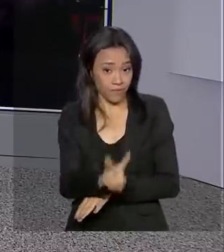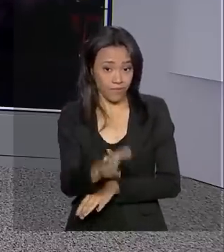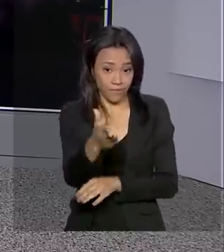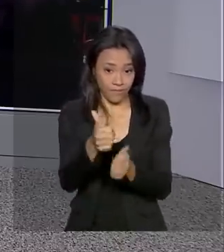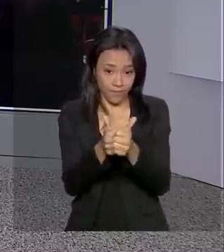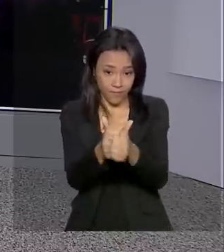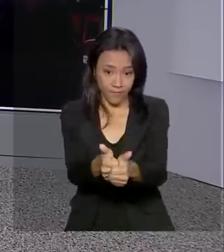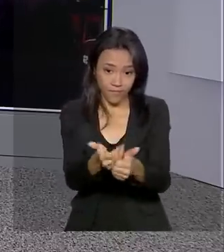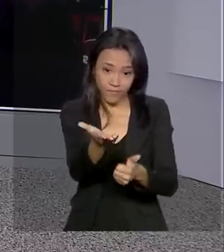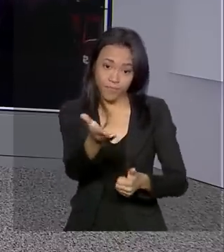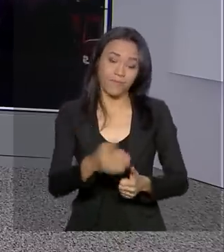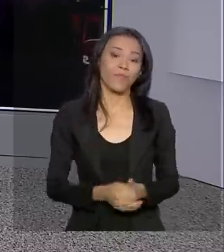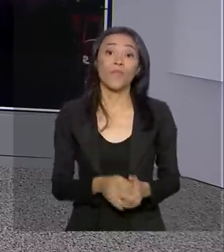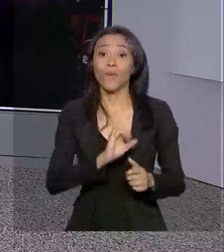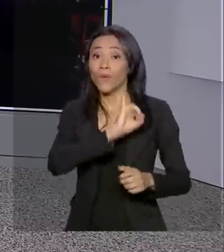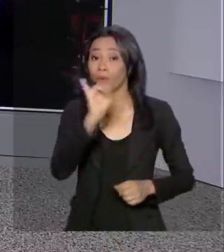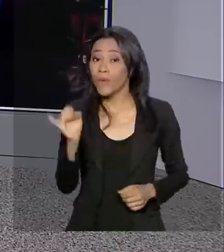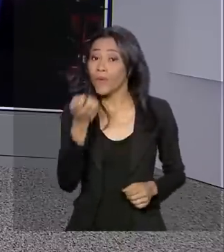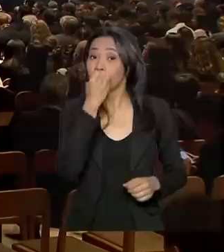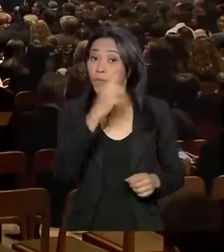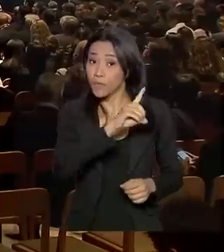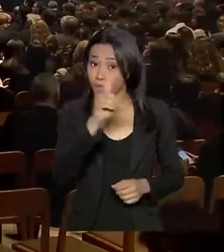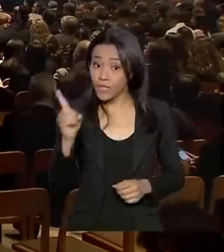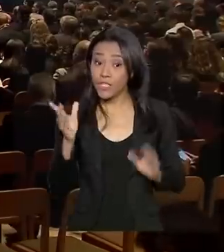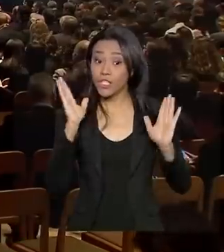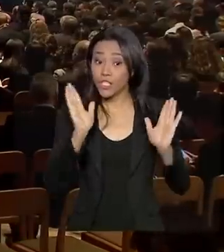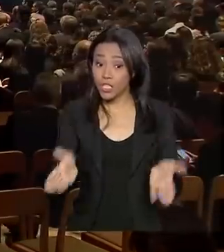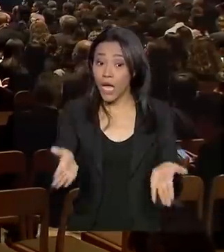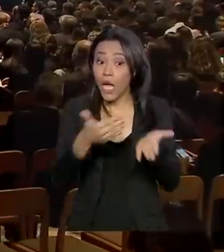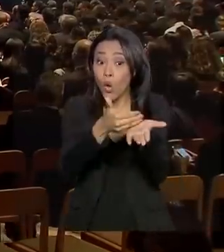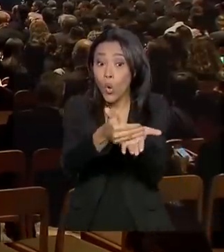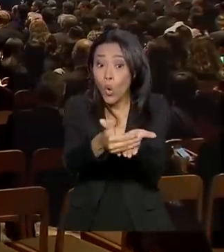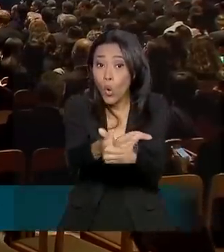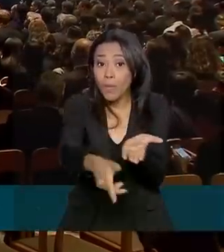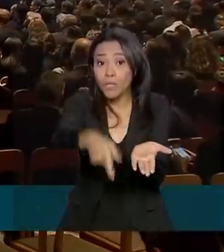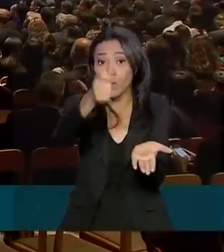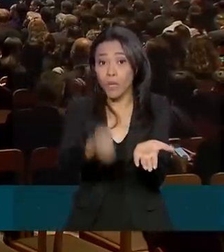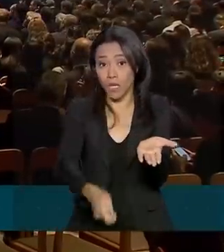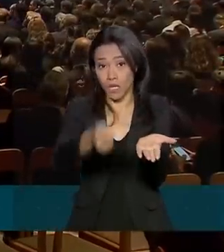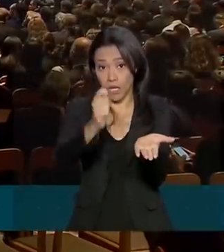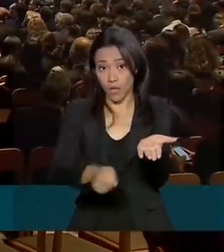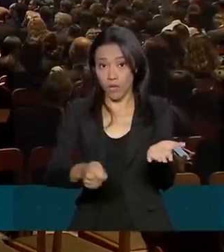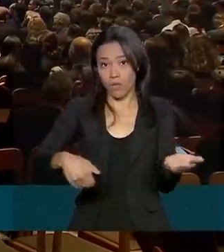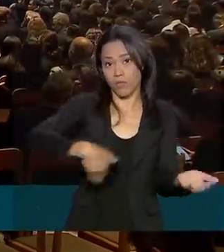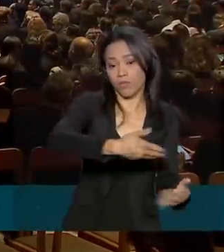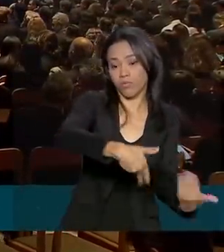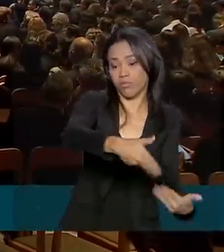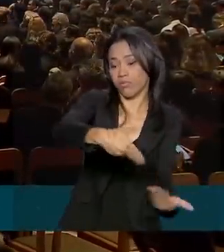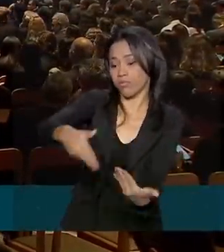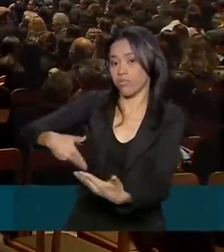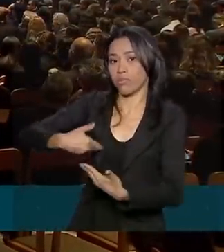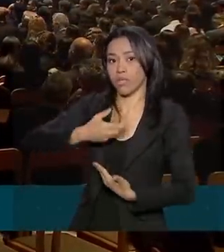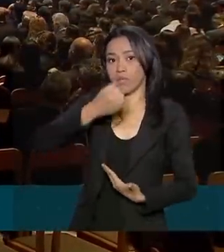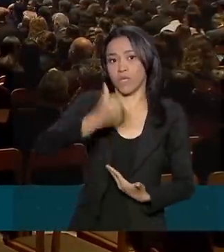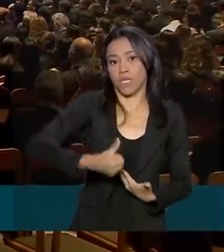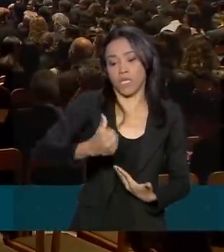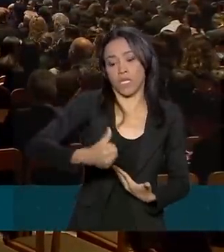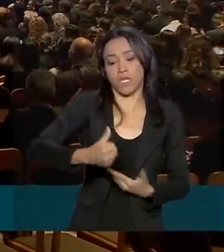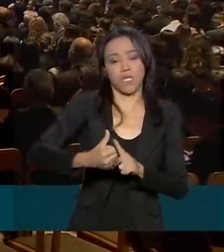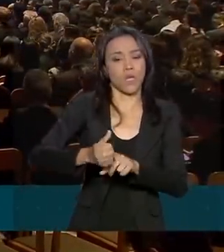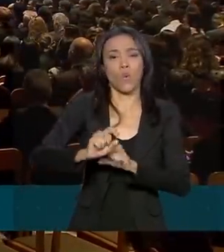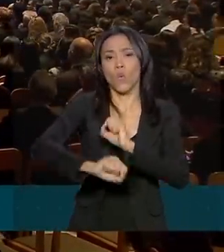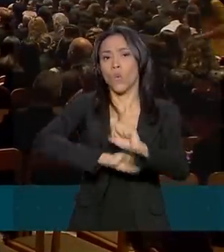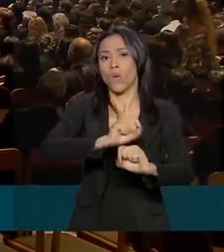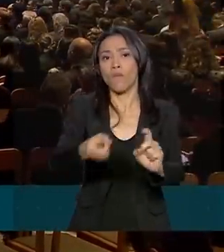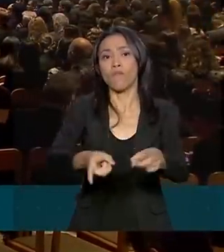Oi, Renata. Bom dia para você. Bom dia a todos. O leilão já começou. E essa 16ª rodada de licitações é para vender áreas